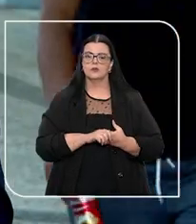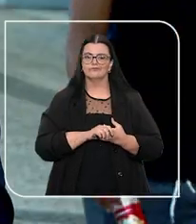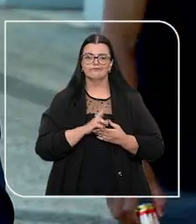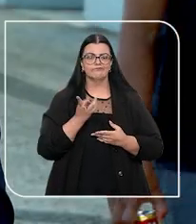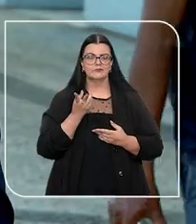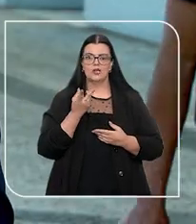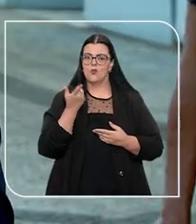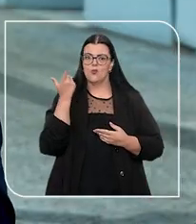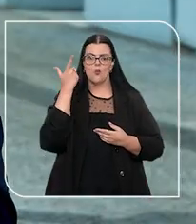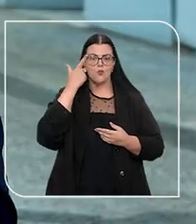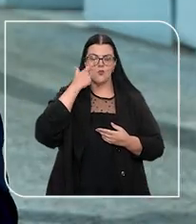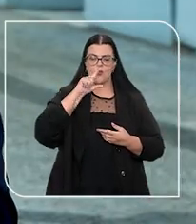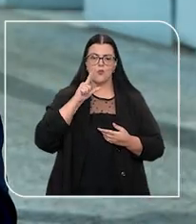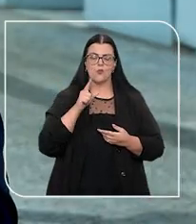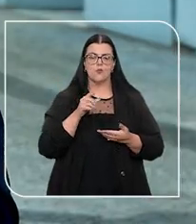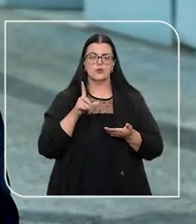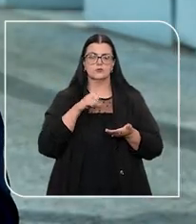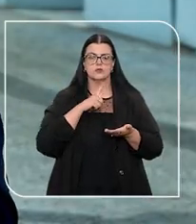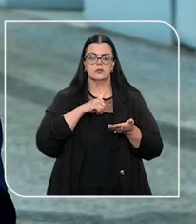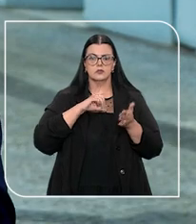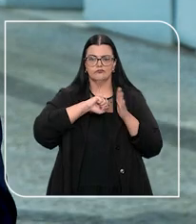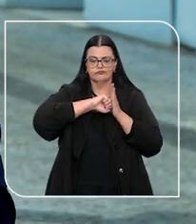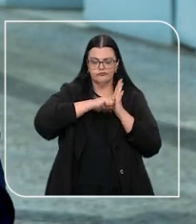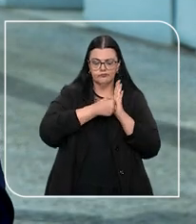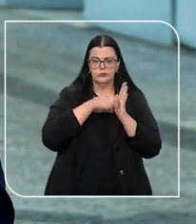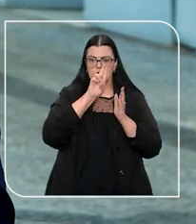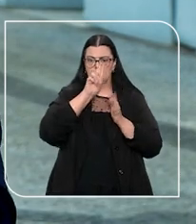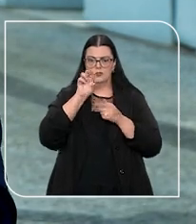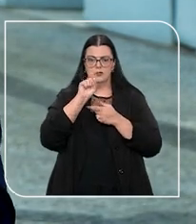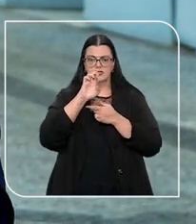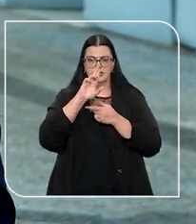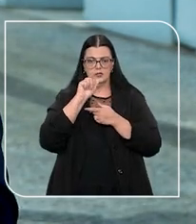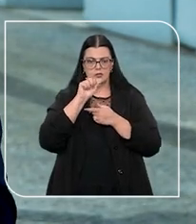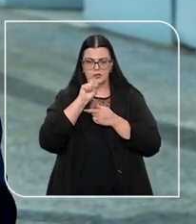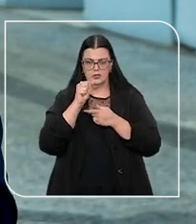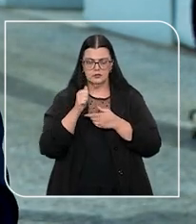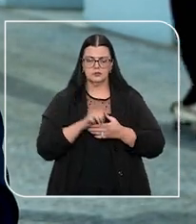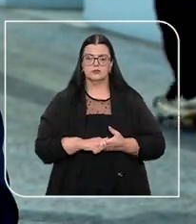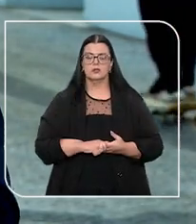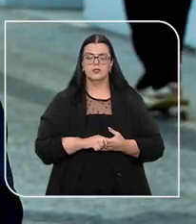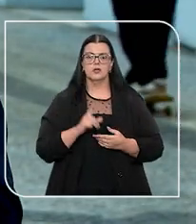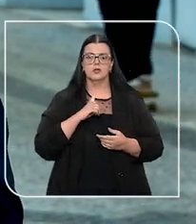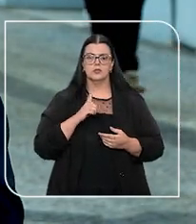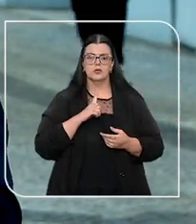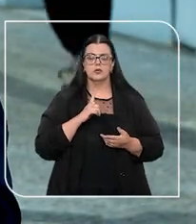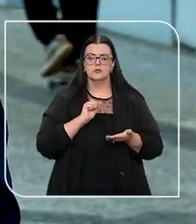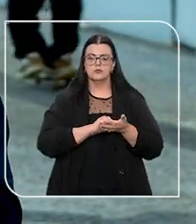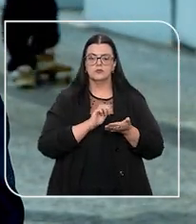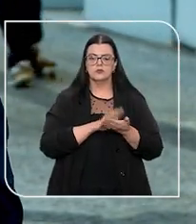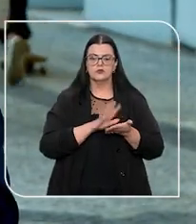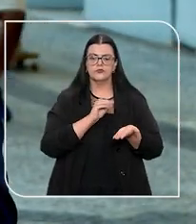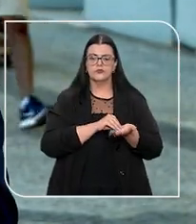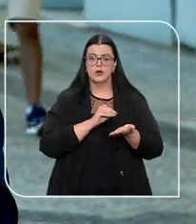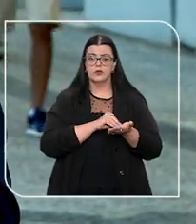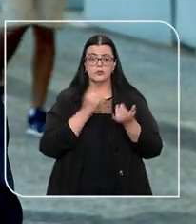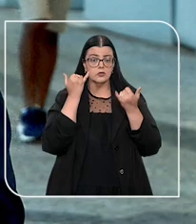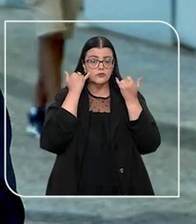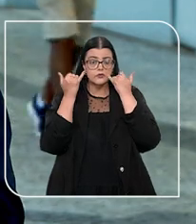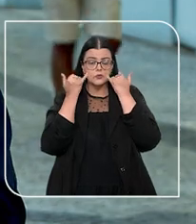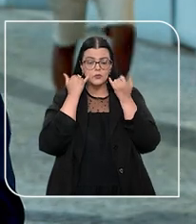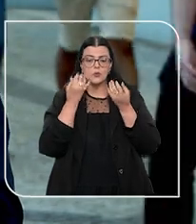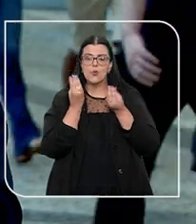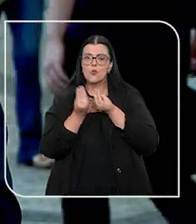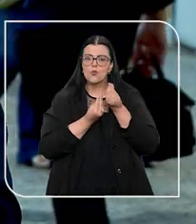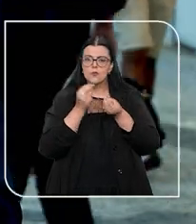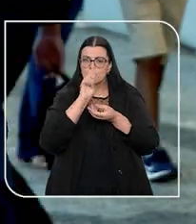mulher impedida de obter crédito devido à restrição do nome pela Serasa. Na ação, ela argumentou que faltavam